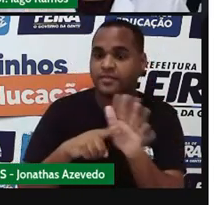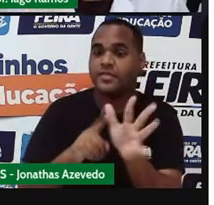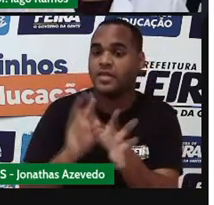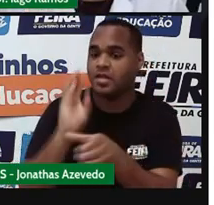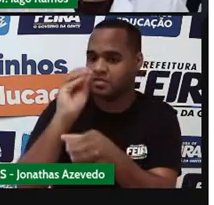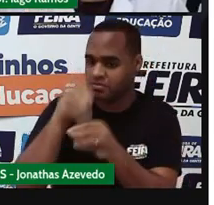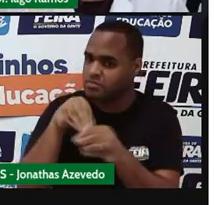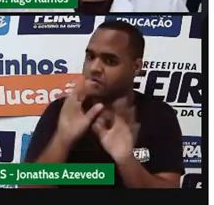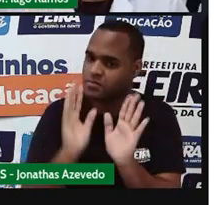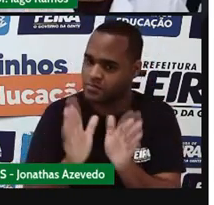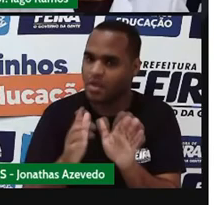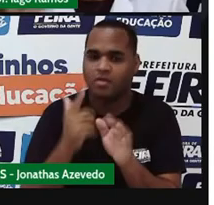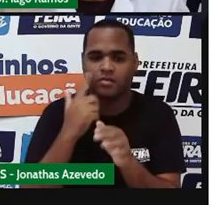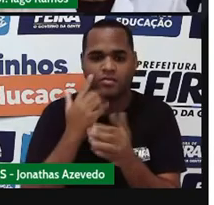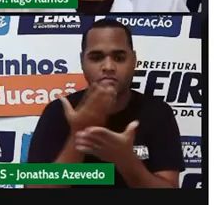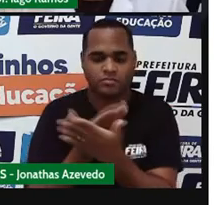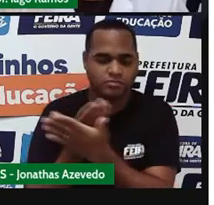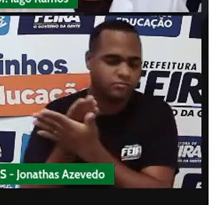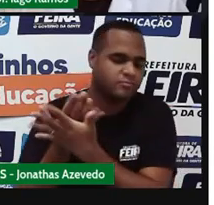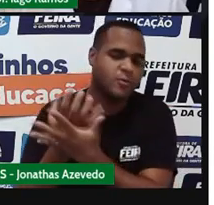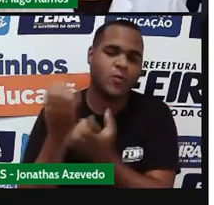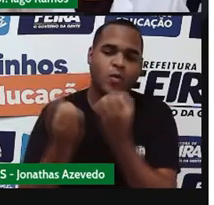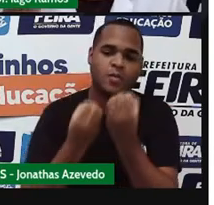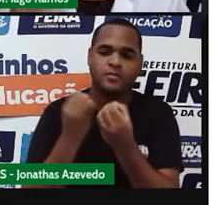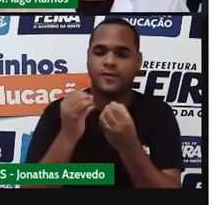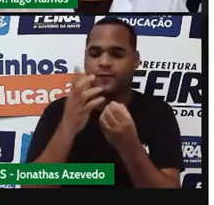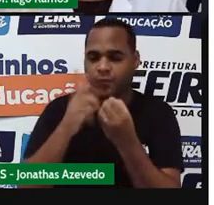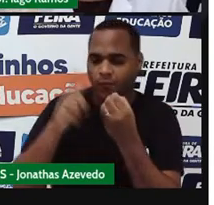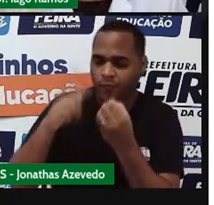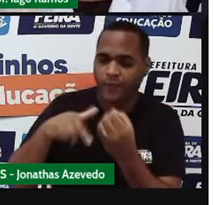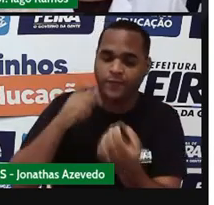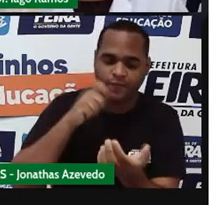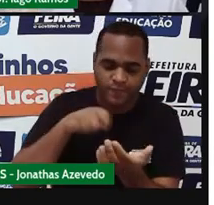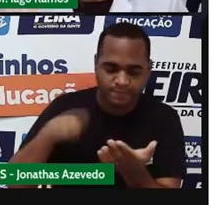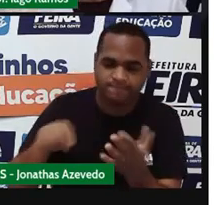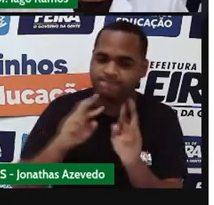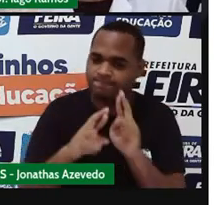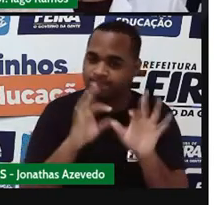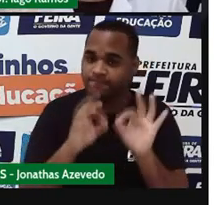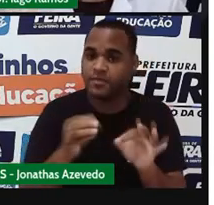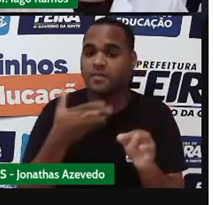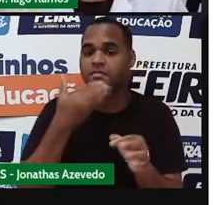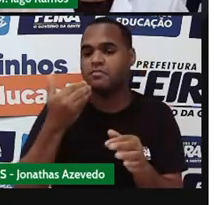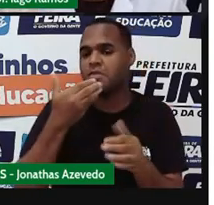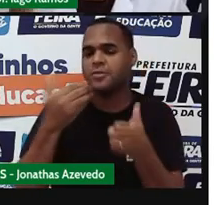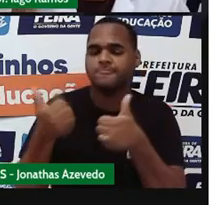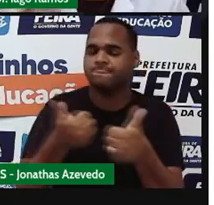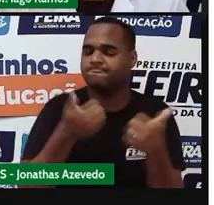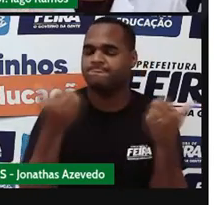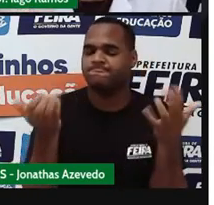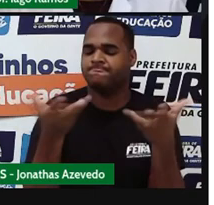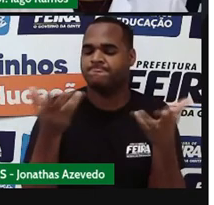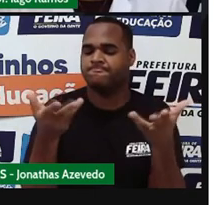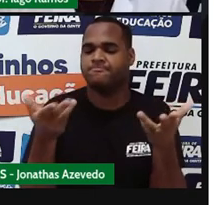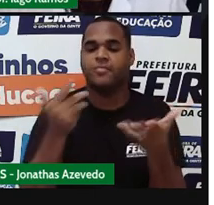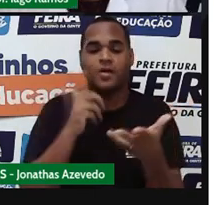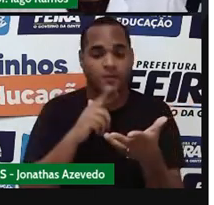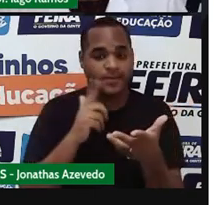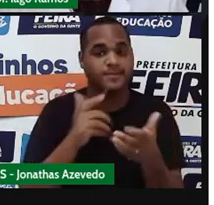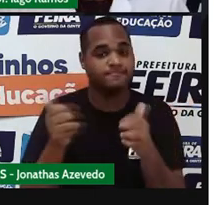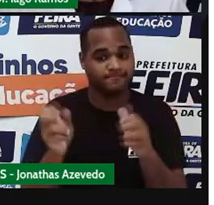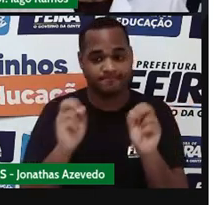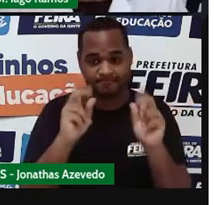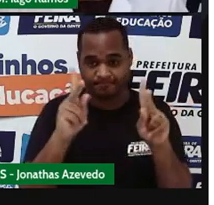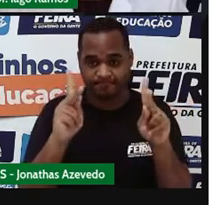dessas que a gente está estudando aí pra resolver e praticar porque quanto mais você fizer melhor você vai ficar nesse conteúdo aí